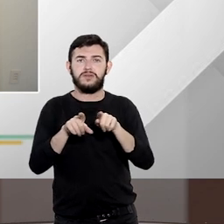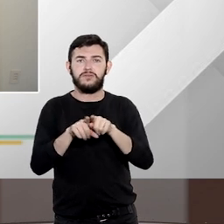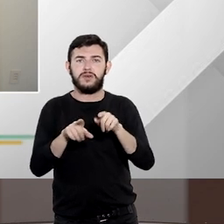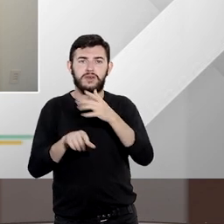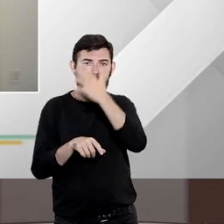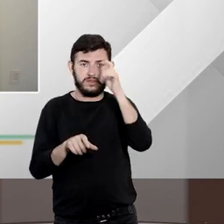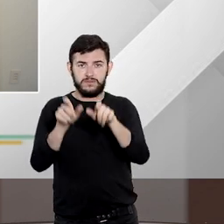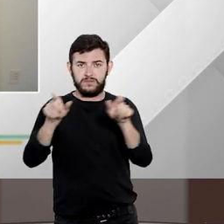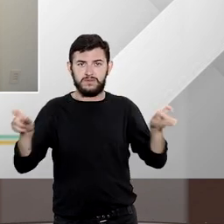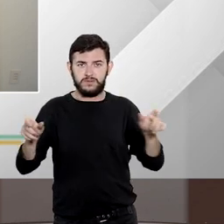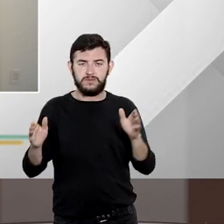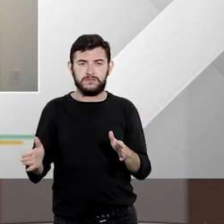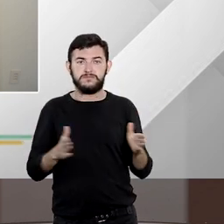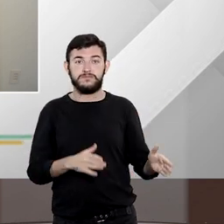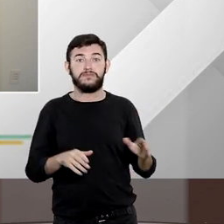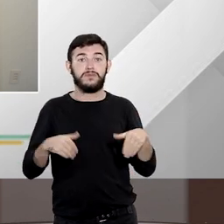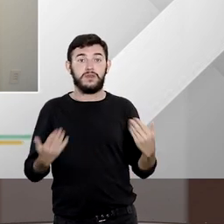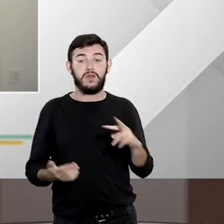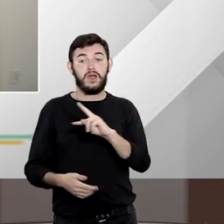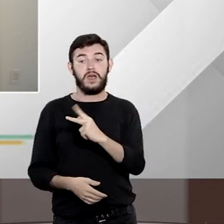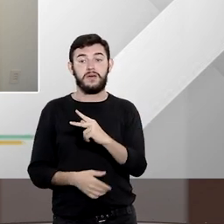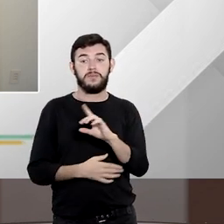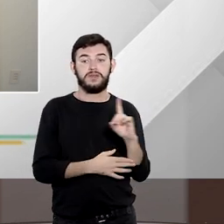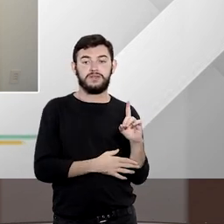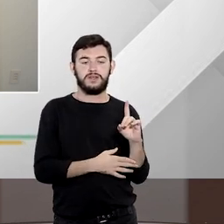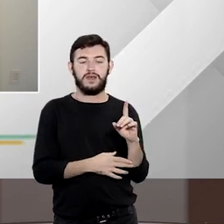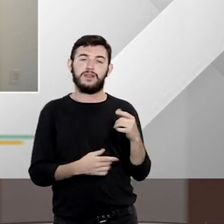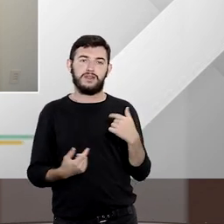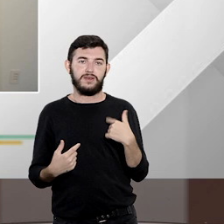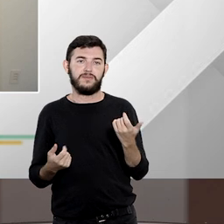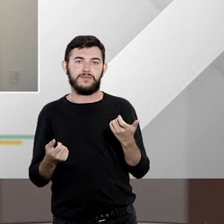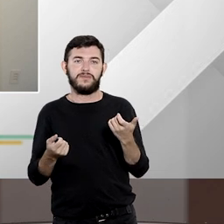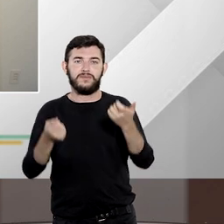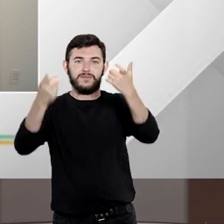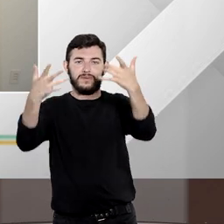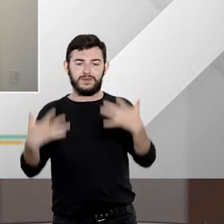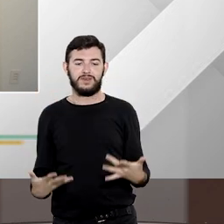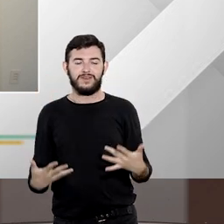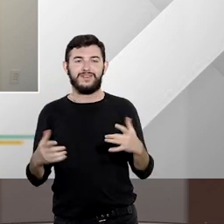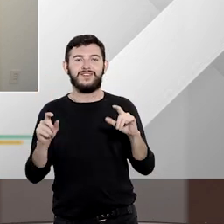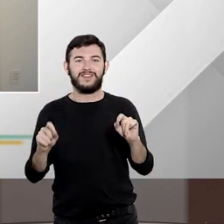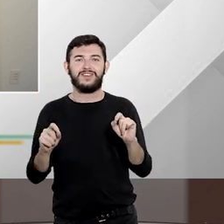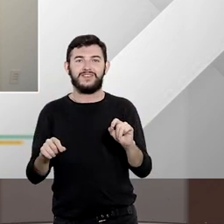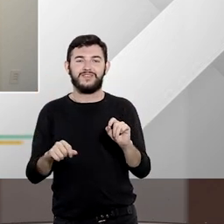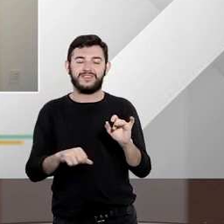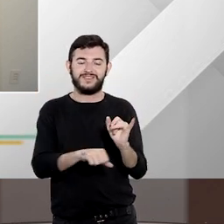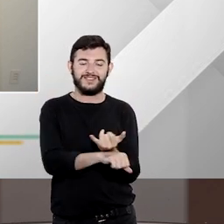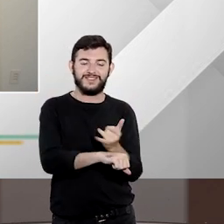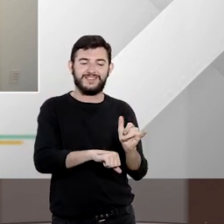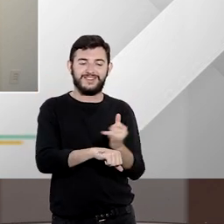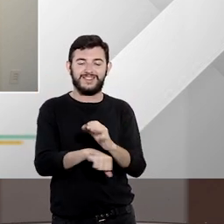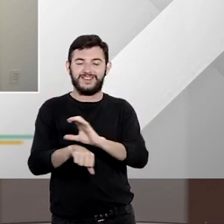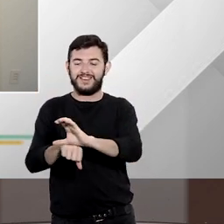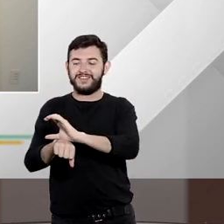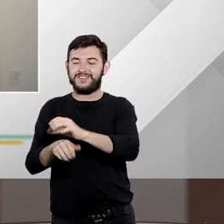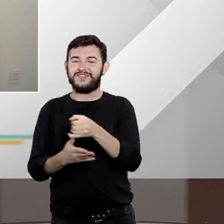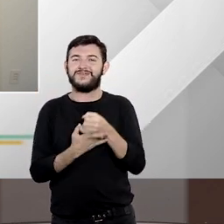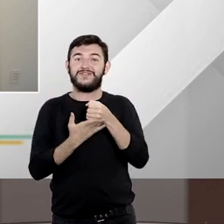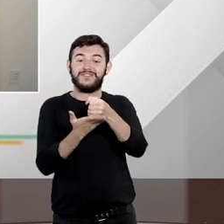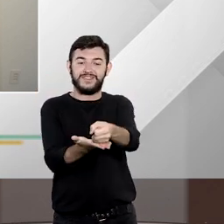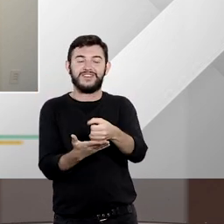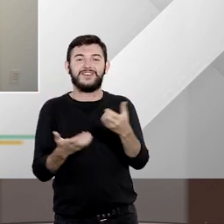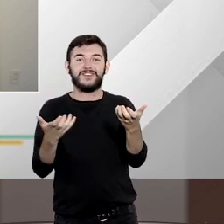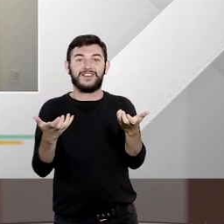gente já fez com os outros remédios constitucionais eu gostaria que a Priscila então explicasse para a gente para que ele